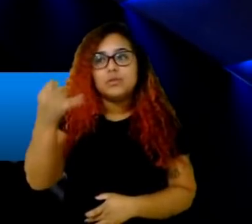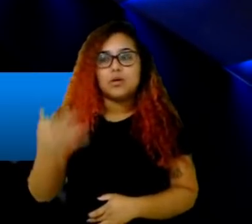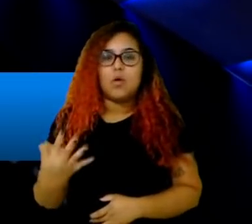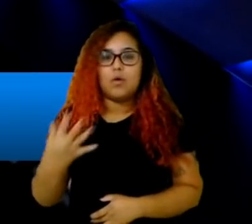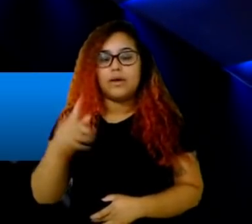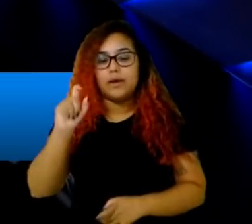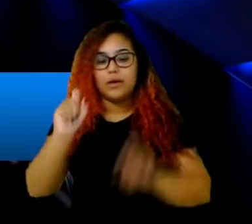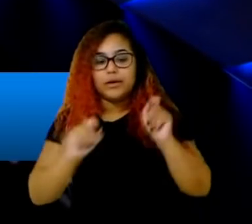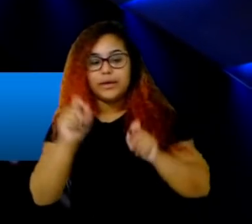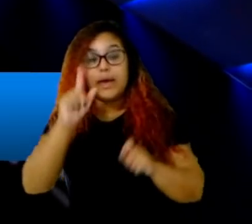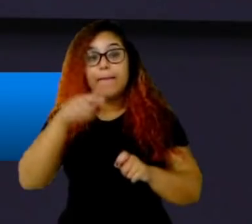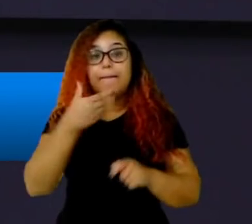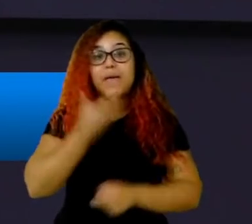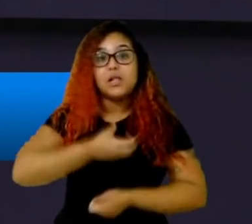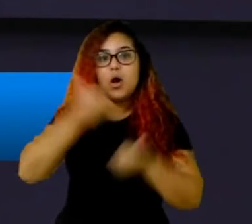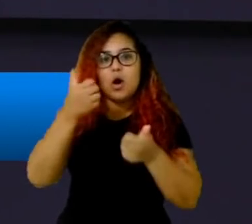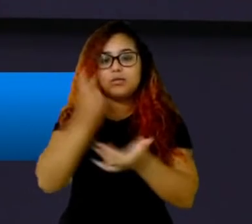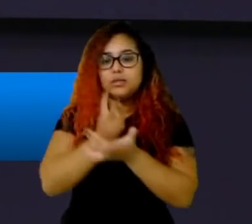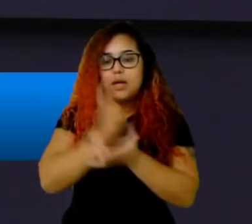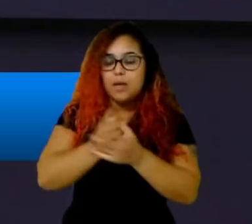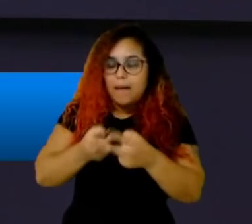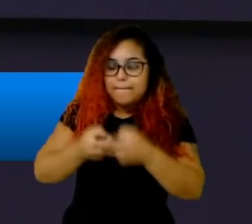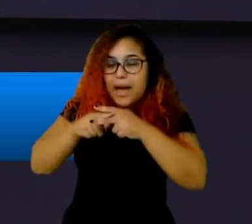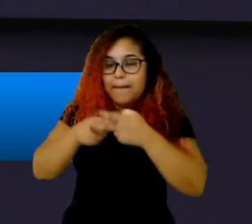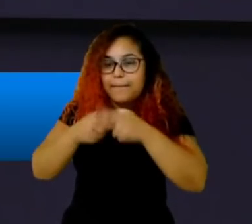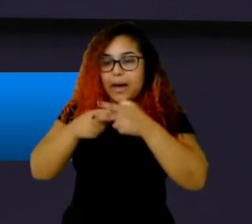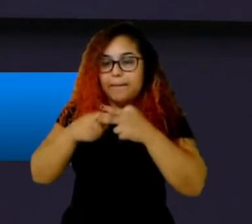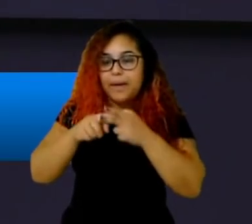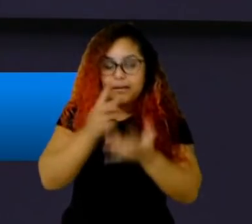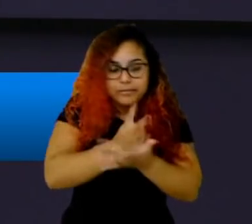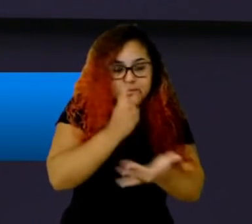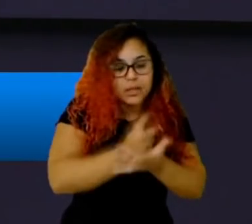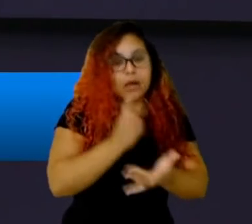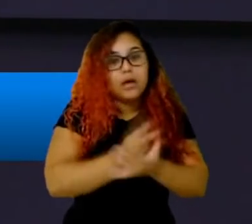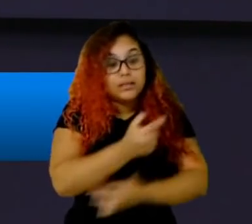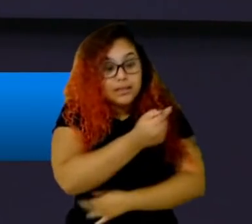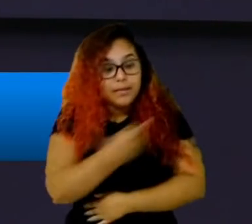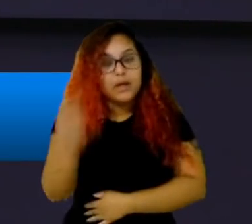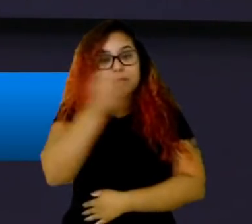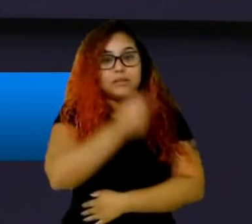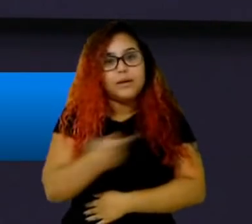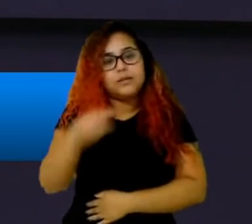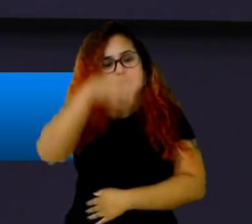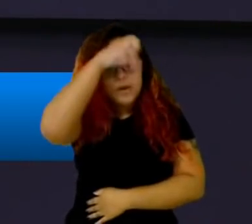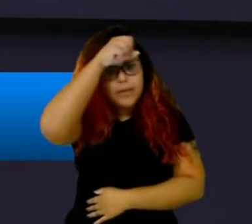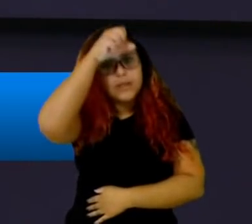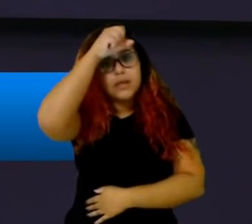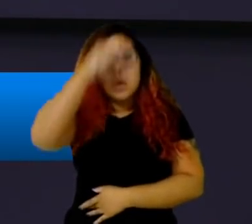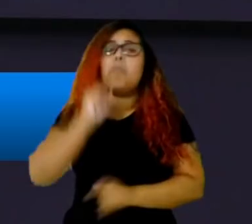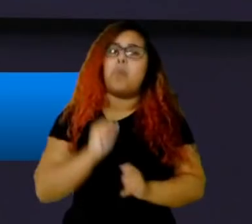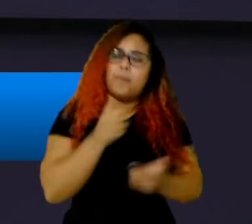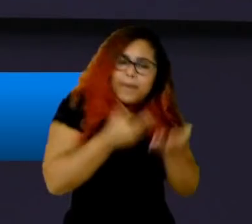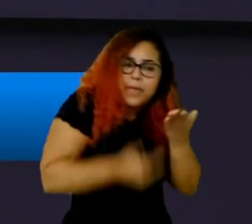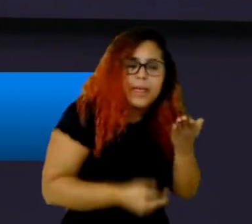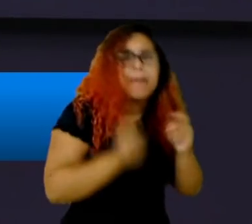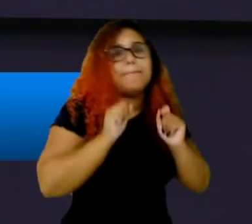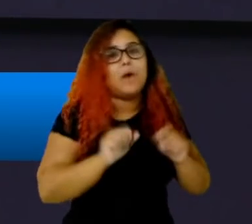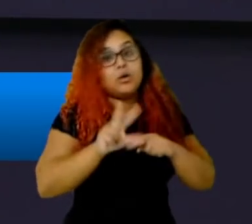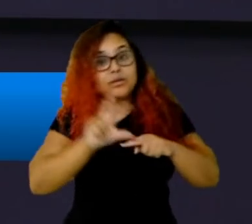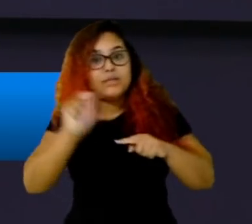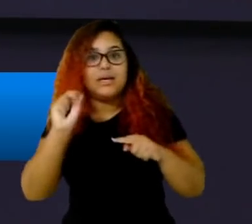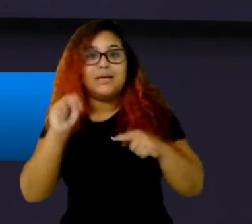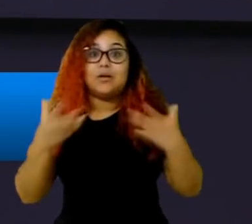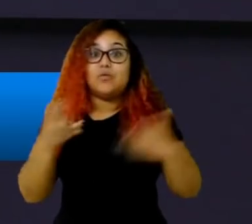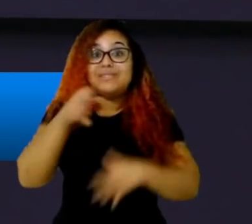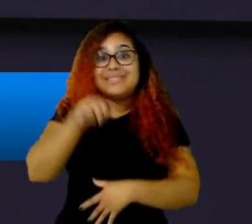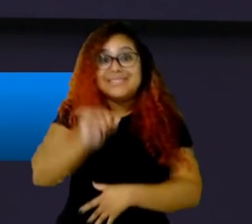semana você consegue aprender tanto perdendo quanto ganhando né, eu acho que pra quem não tem essa consciência acaba aprendendo só quando perde né,